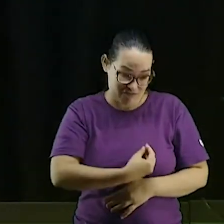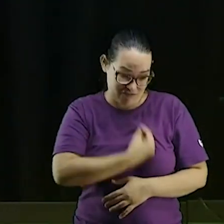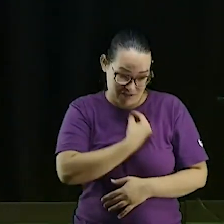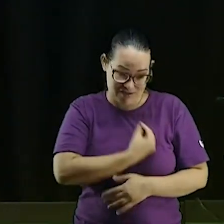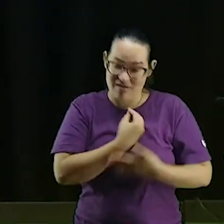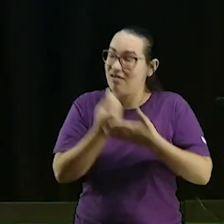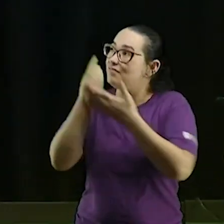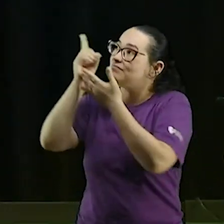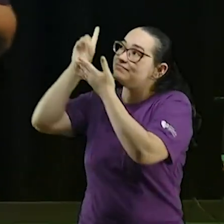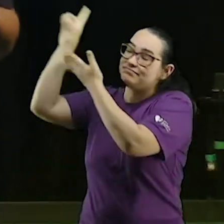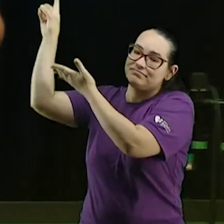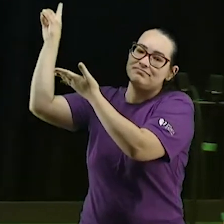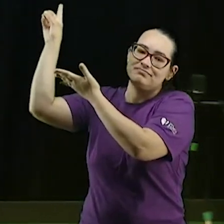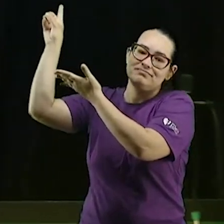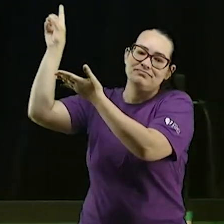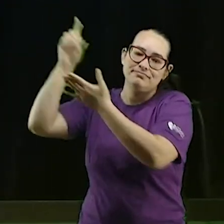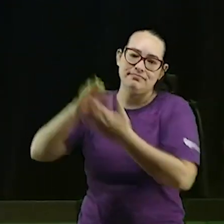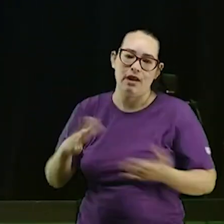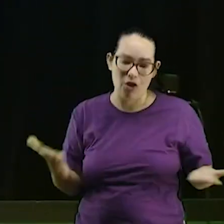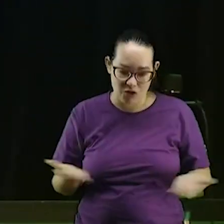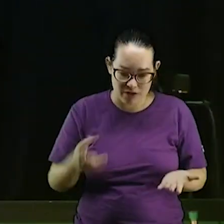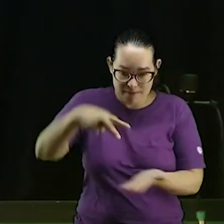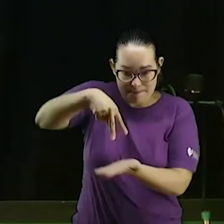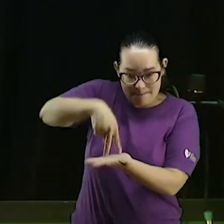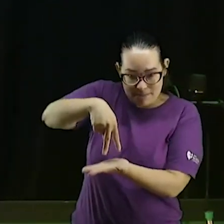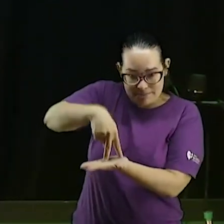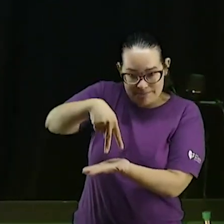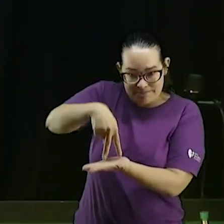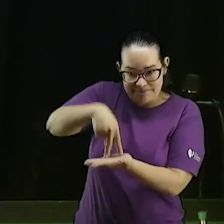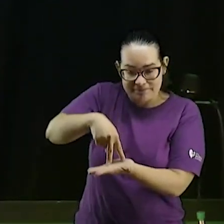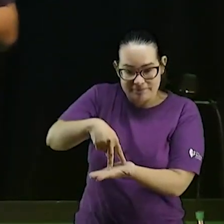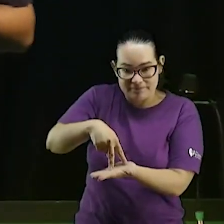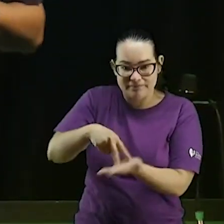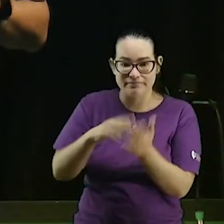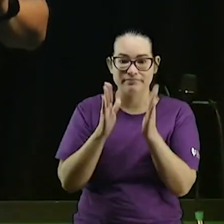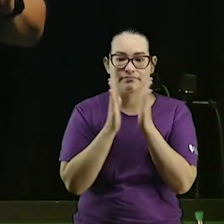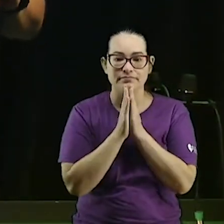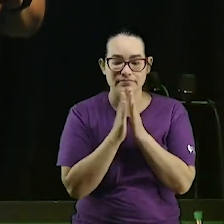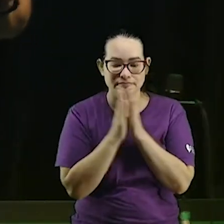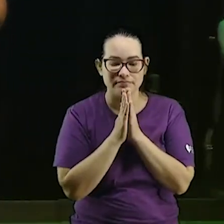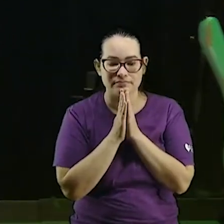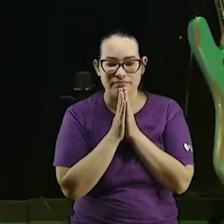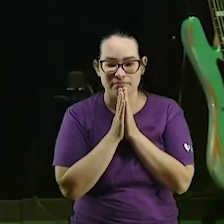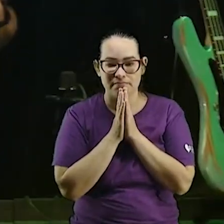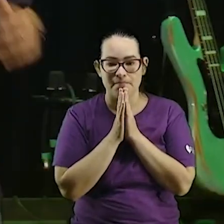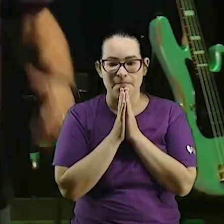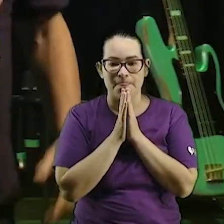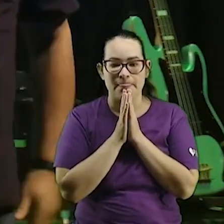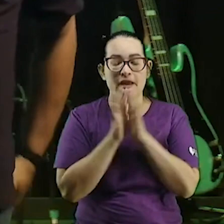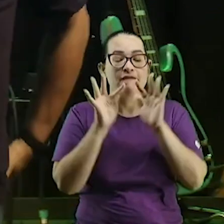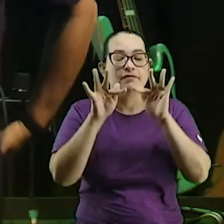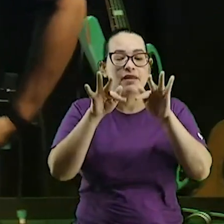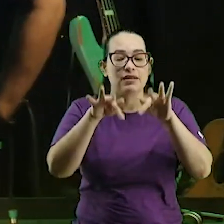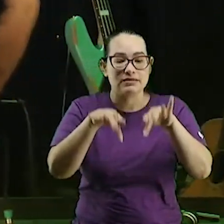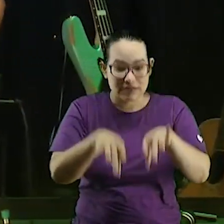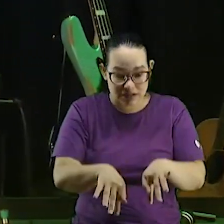vamos ficar em pé e vamos orar eu gosto muito do final dessa história